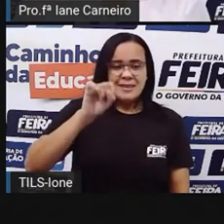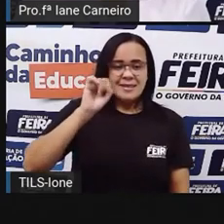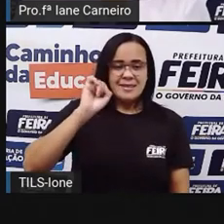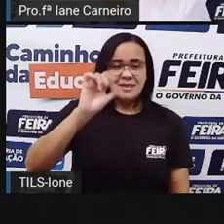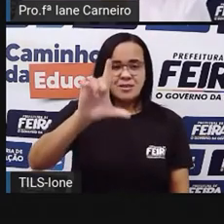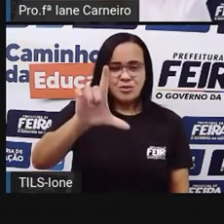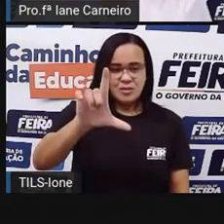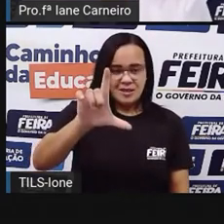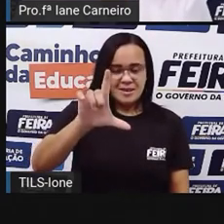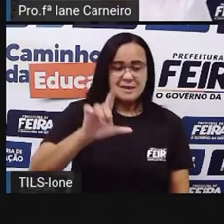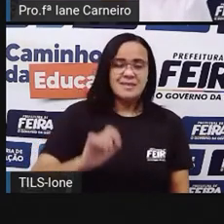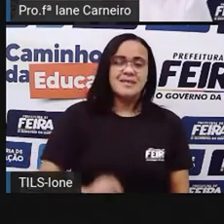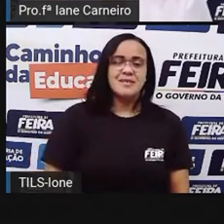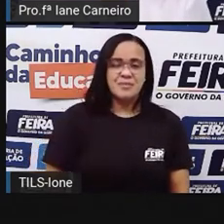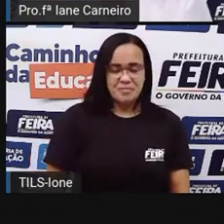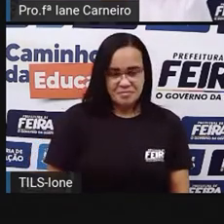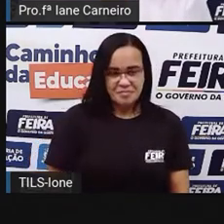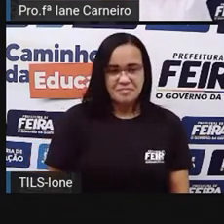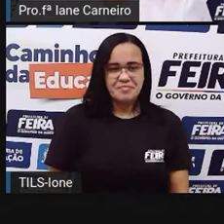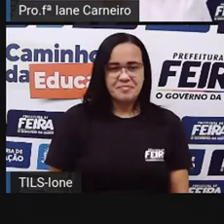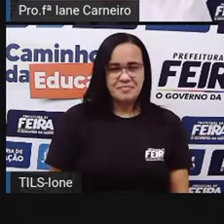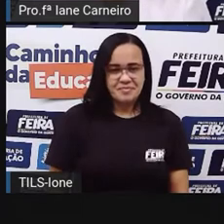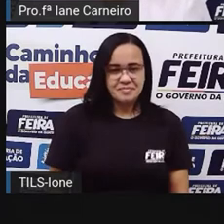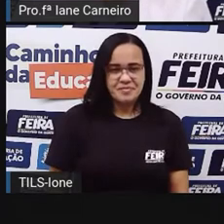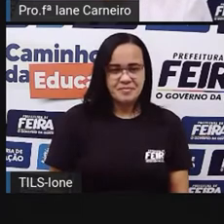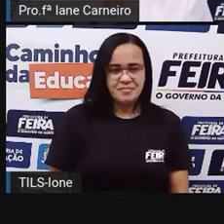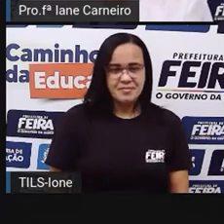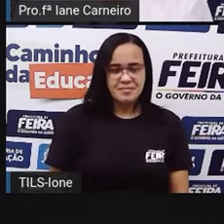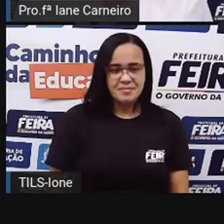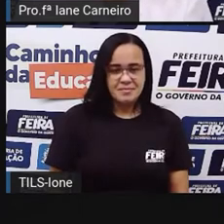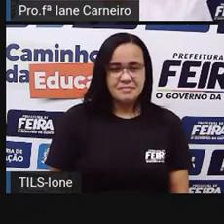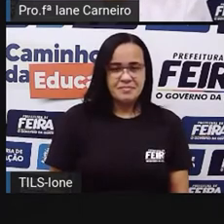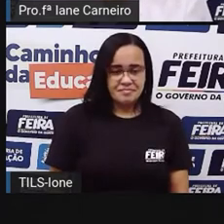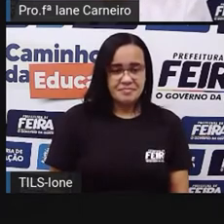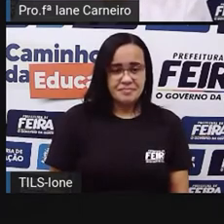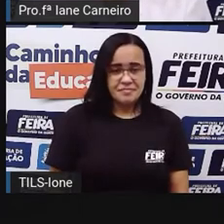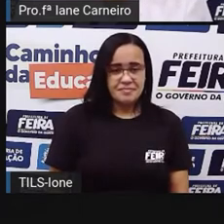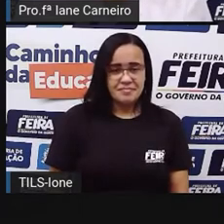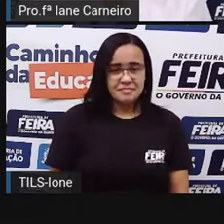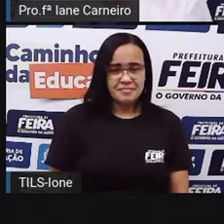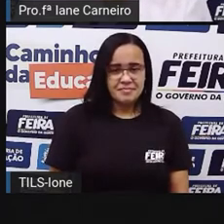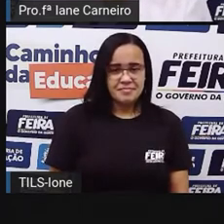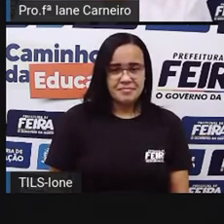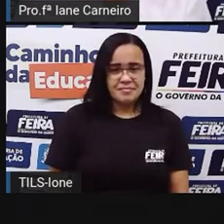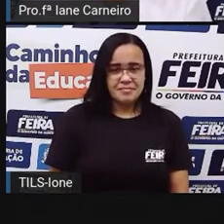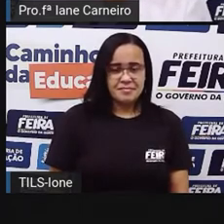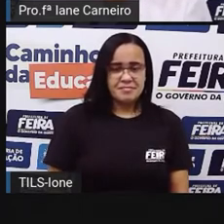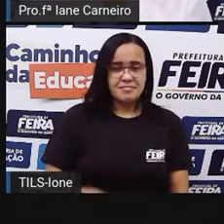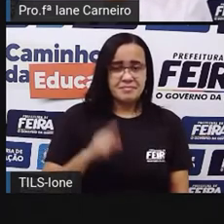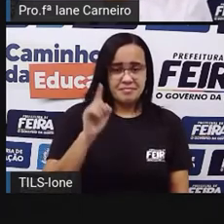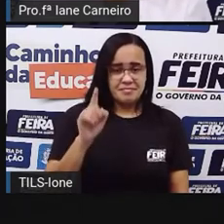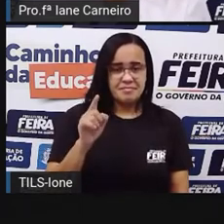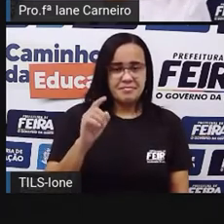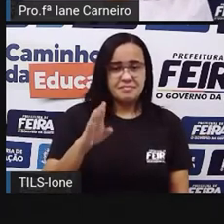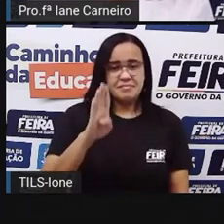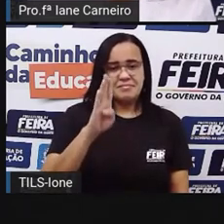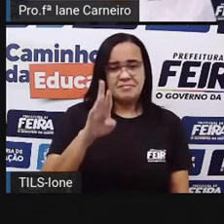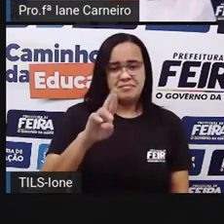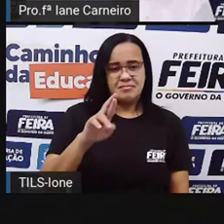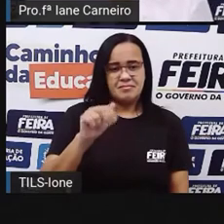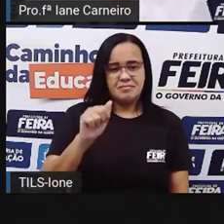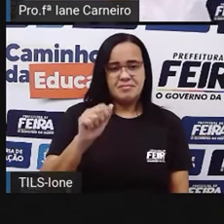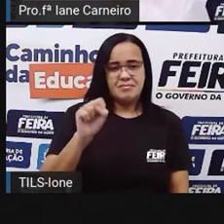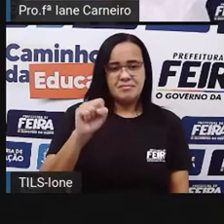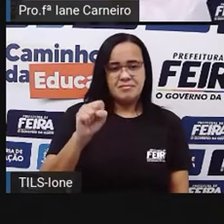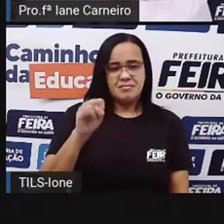o I e o L, né? Aqui o ano em foi feito, ó. E aqui tem um A positivo, né?